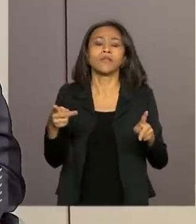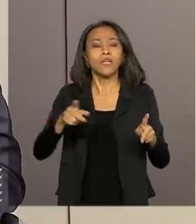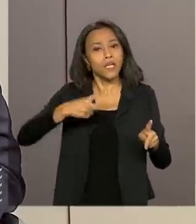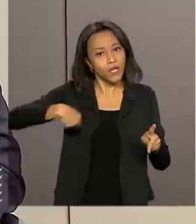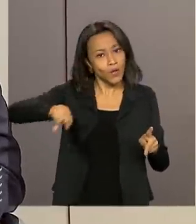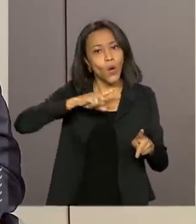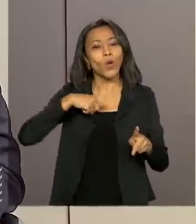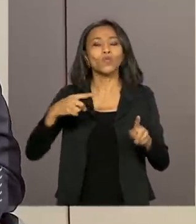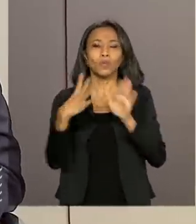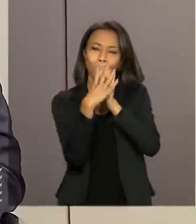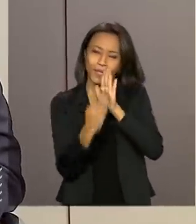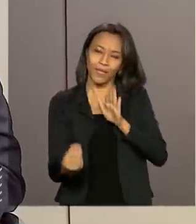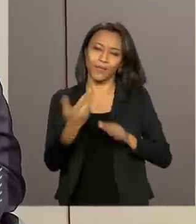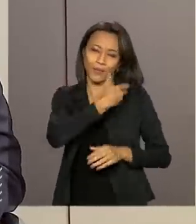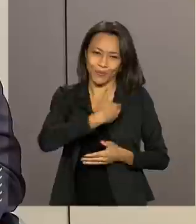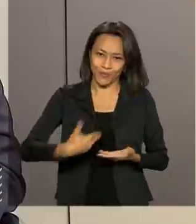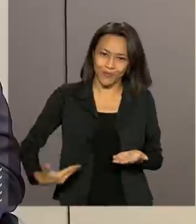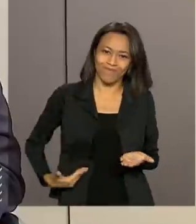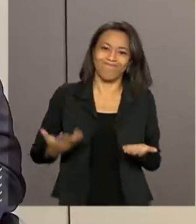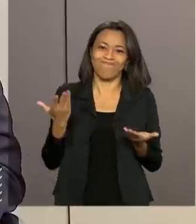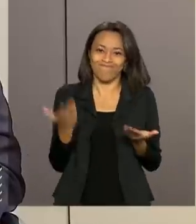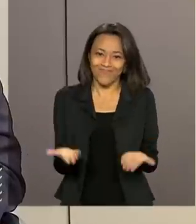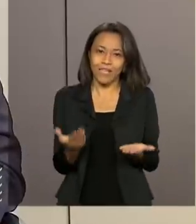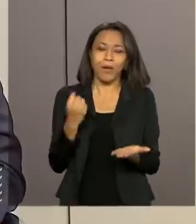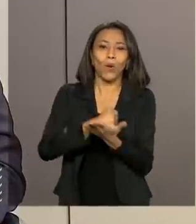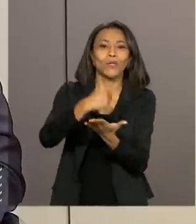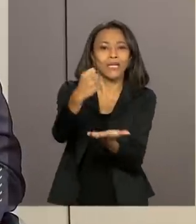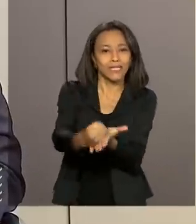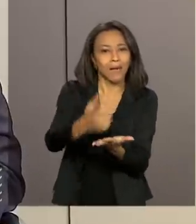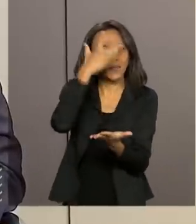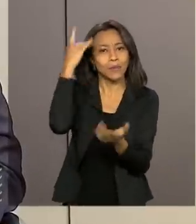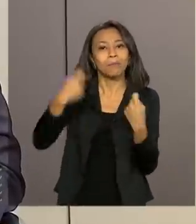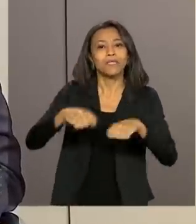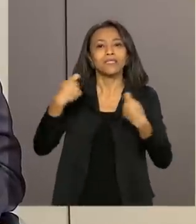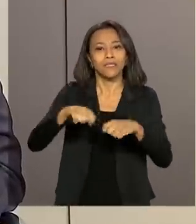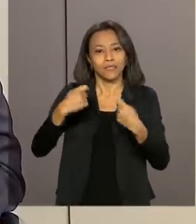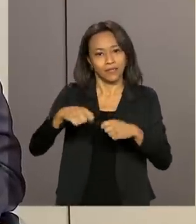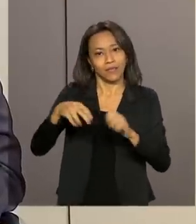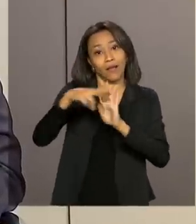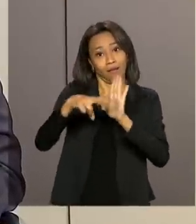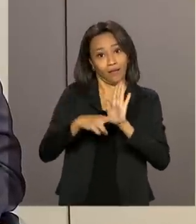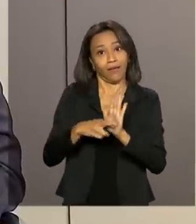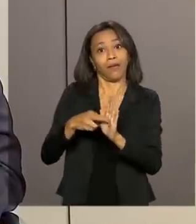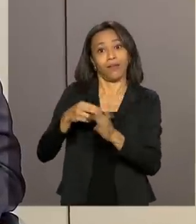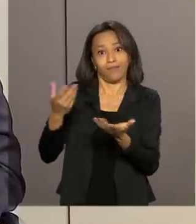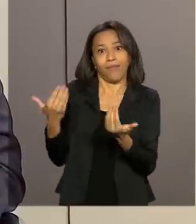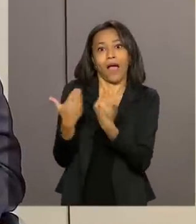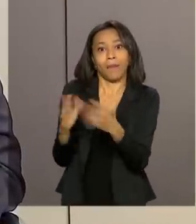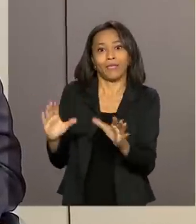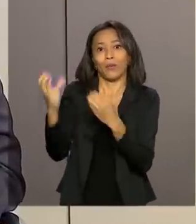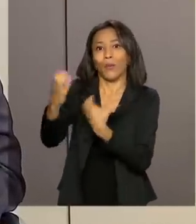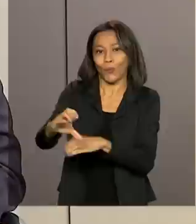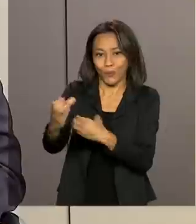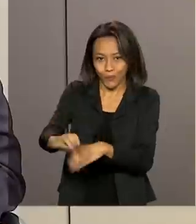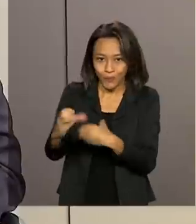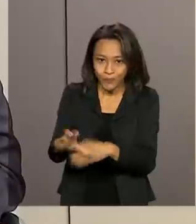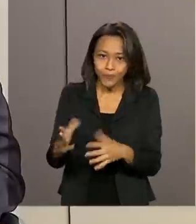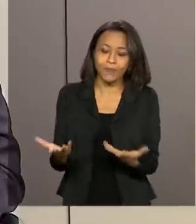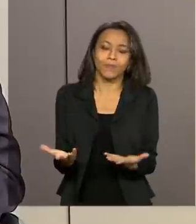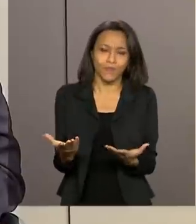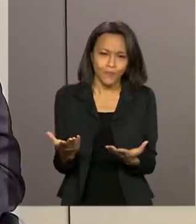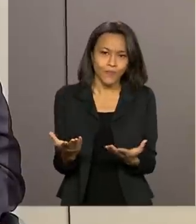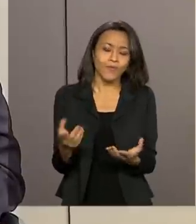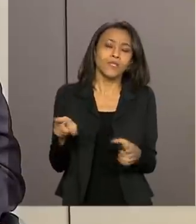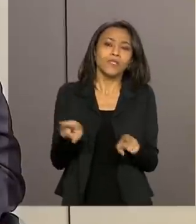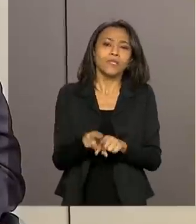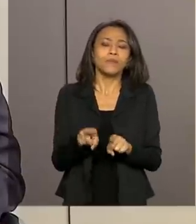sistema público, para a contratação você necessita abrir concurso. Além disso, os próprios